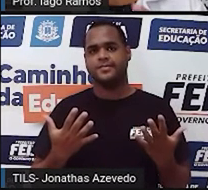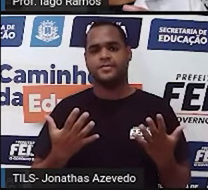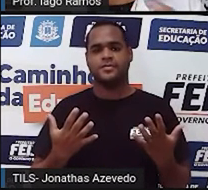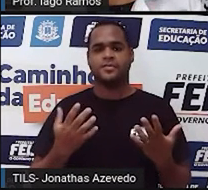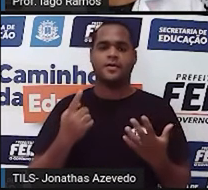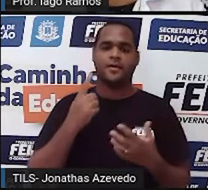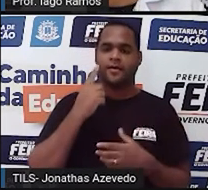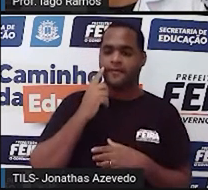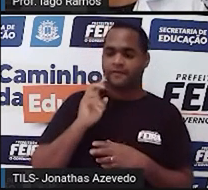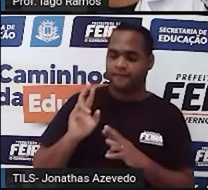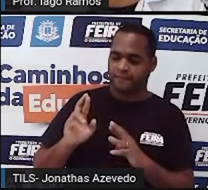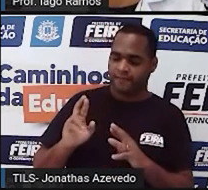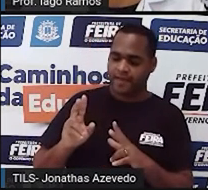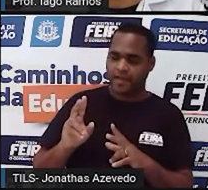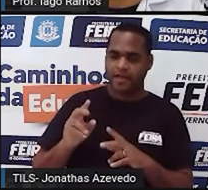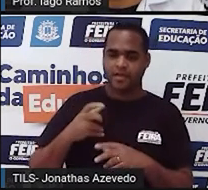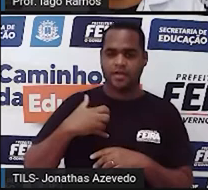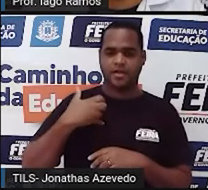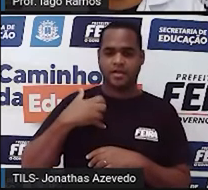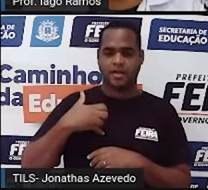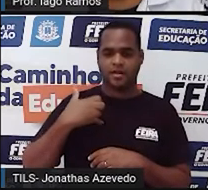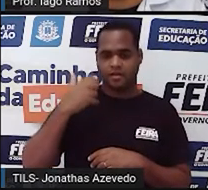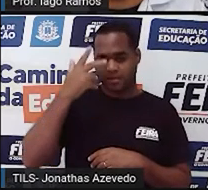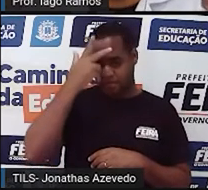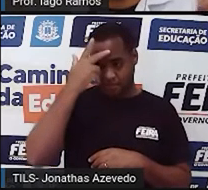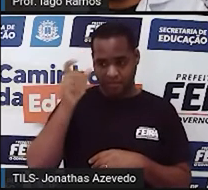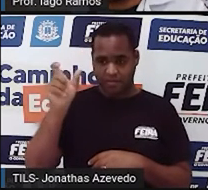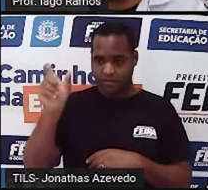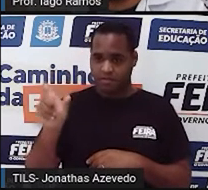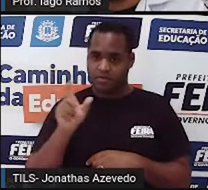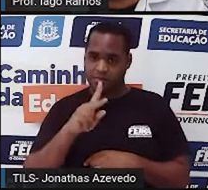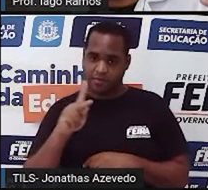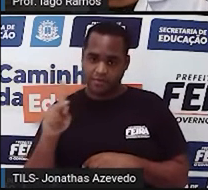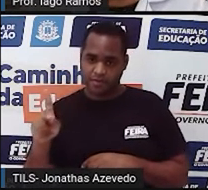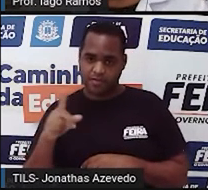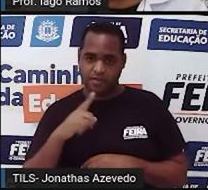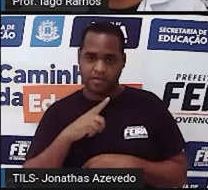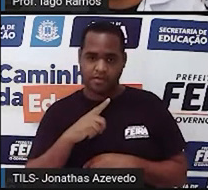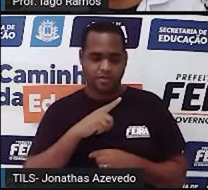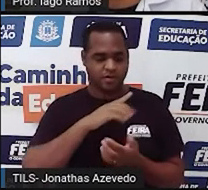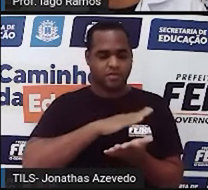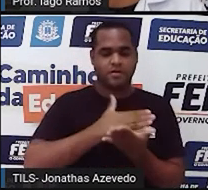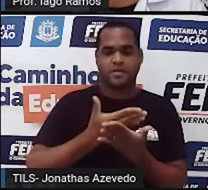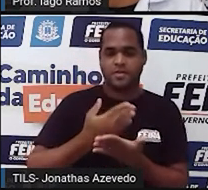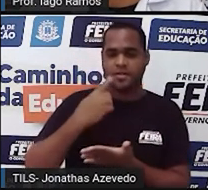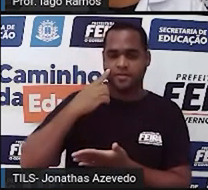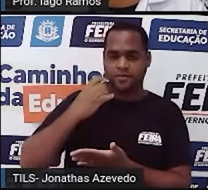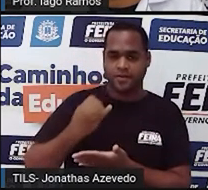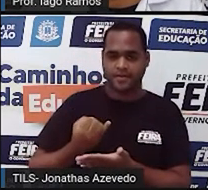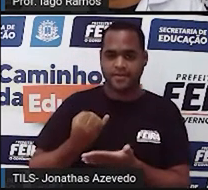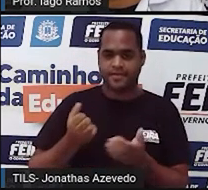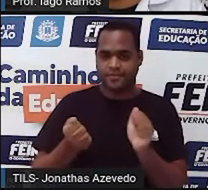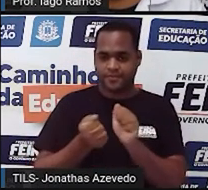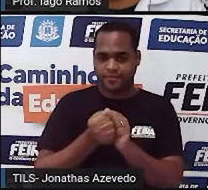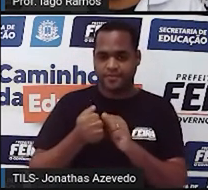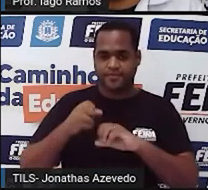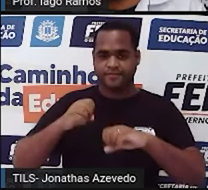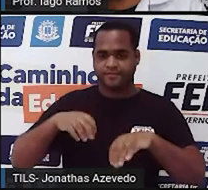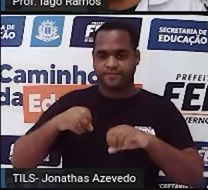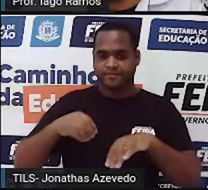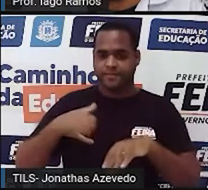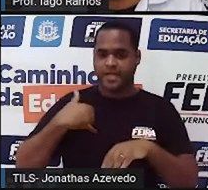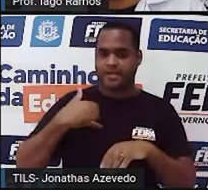qual é a diferença de idade do professor Iago e do intérprete Jônatas, que está aqui na aula também.